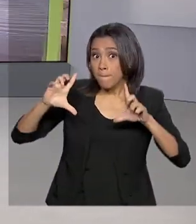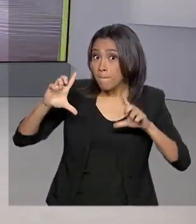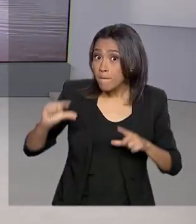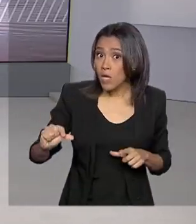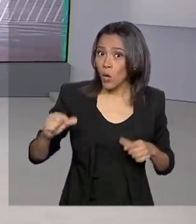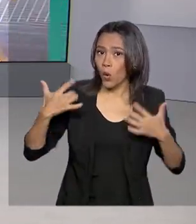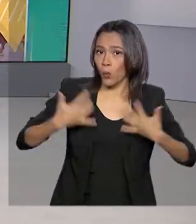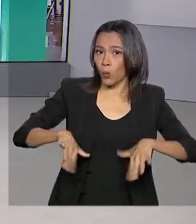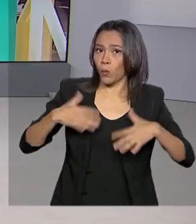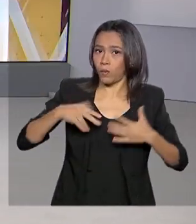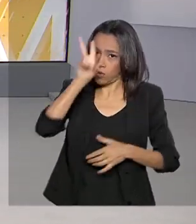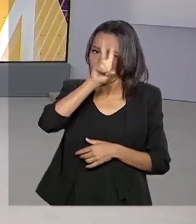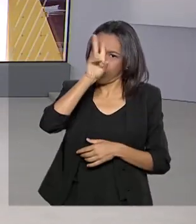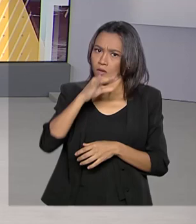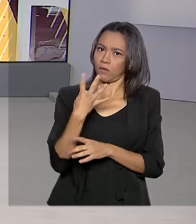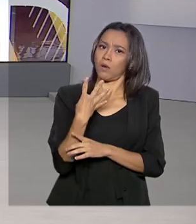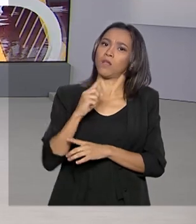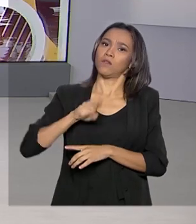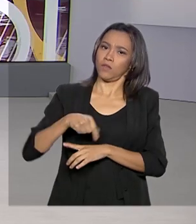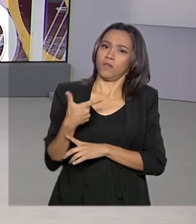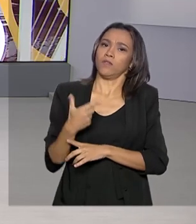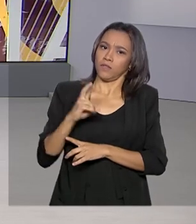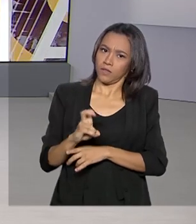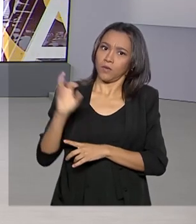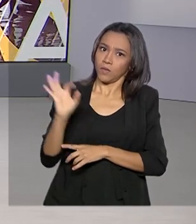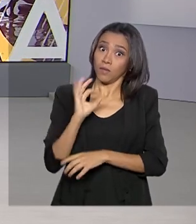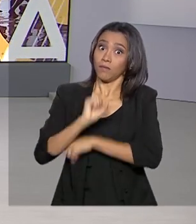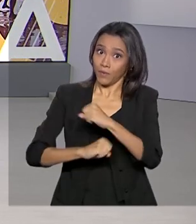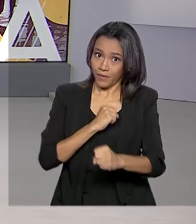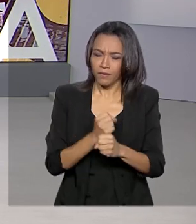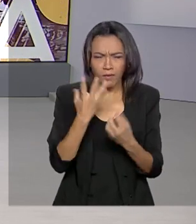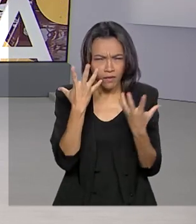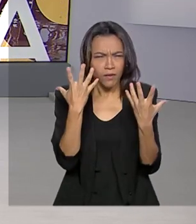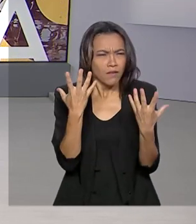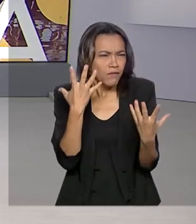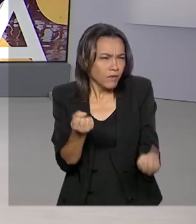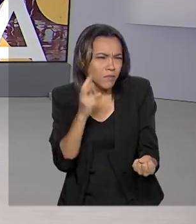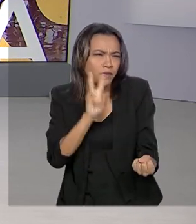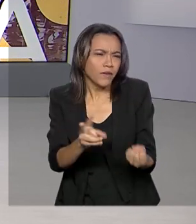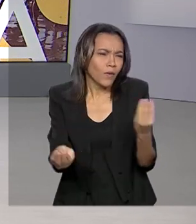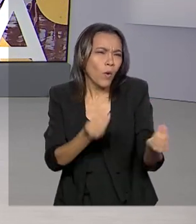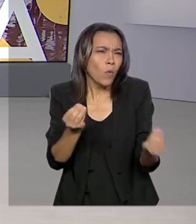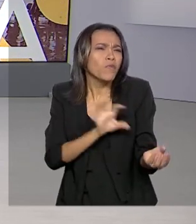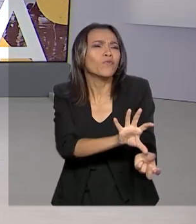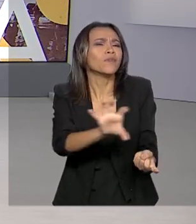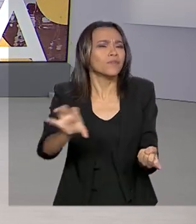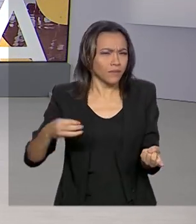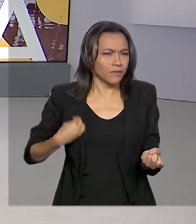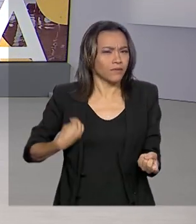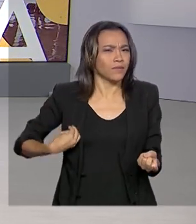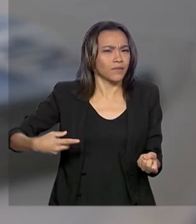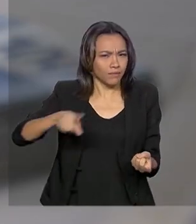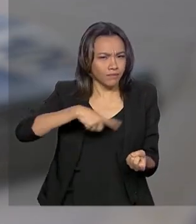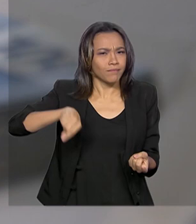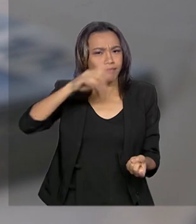4,25% ao ano. Veja agora como a Selic Baixa influencia a vida do consumidor.